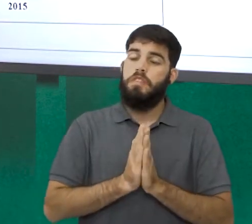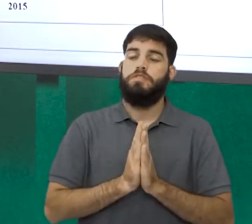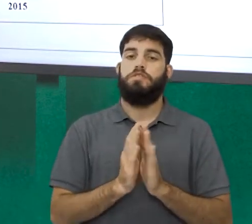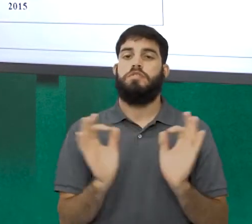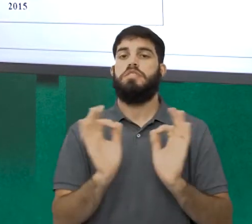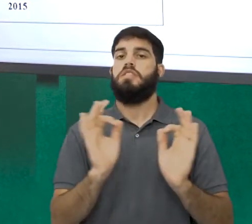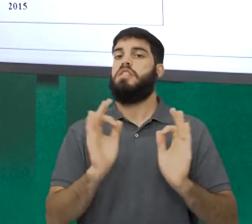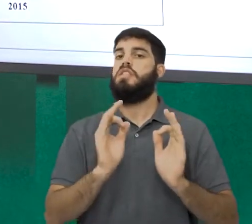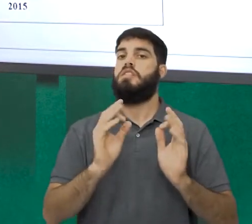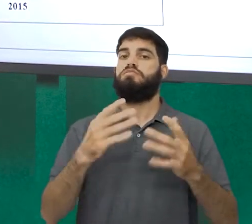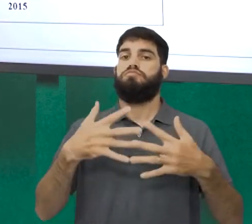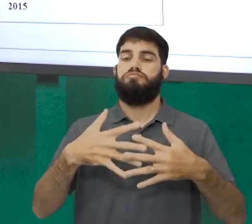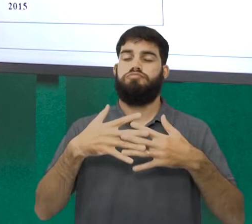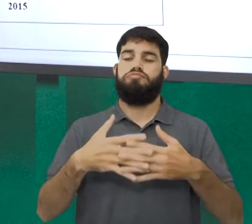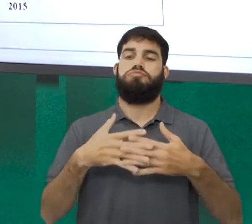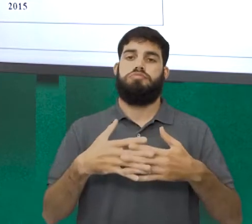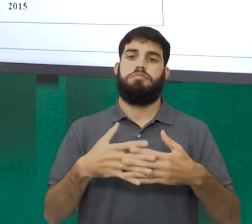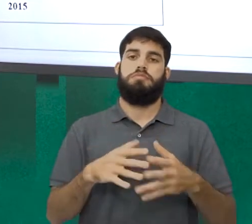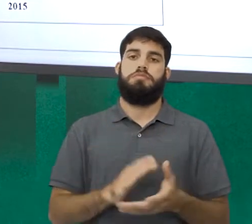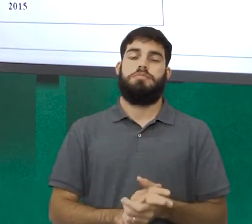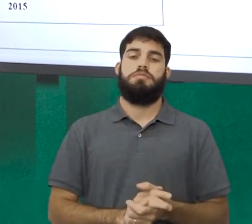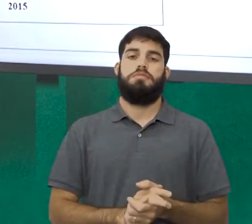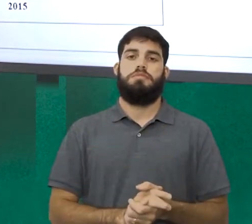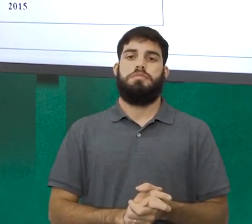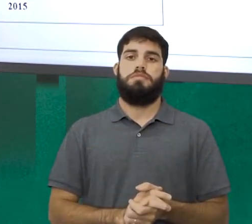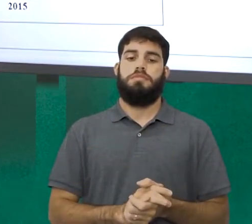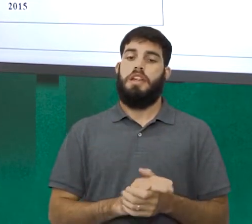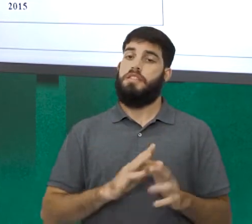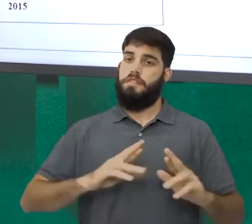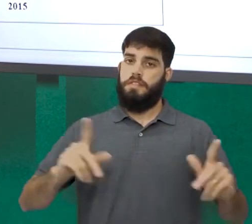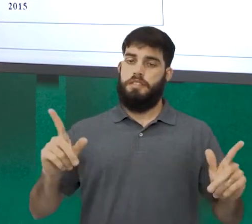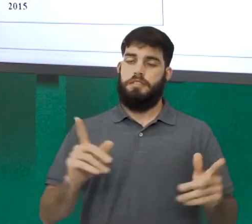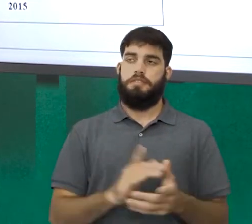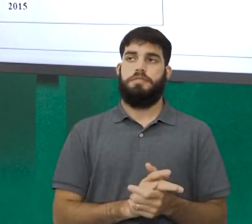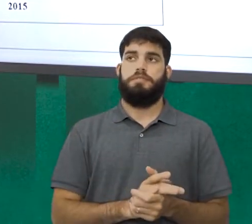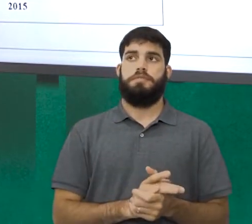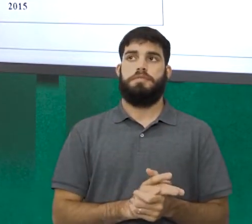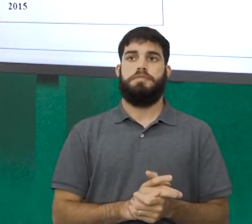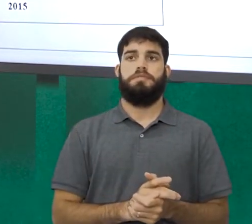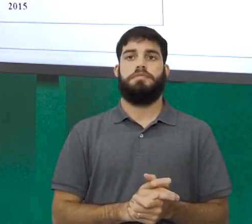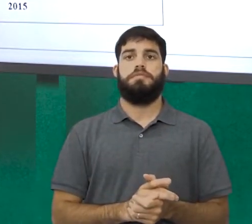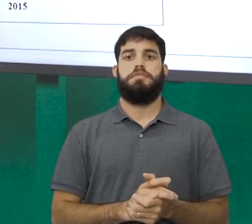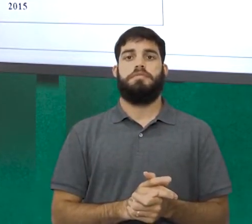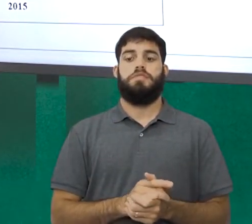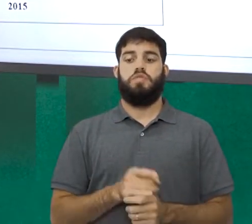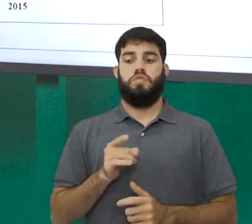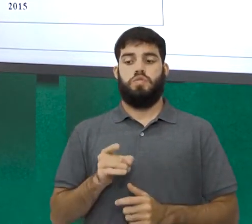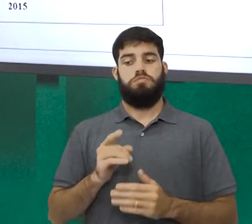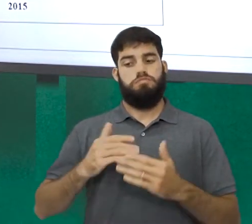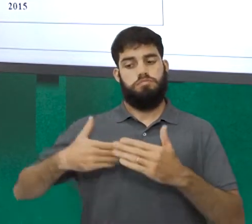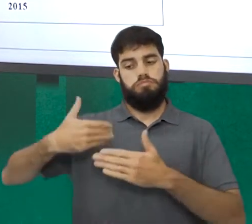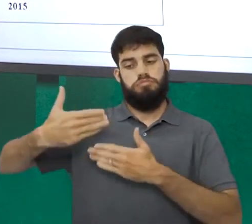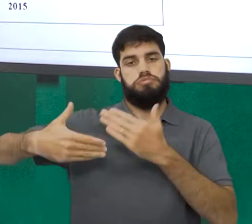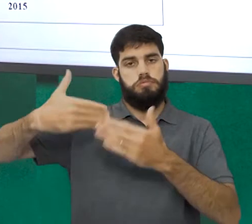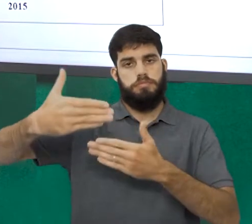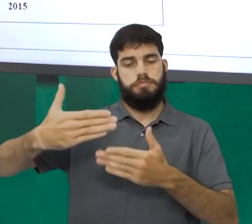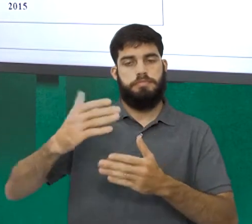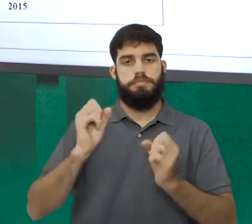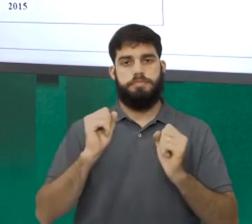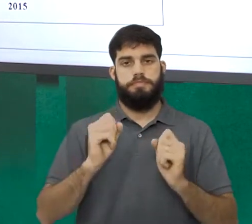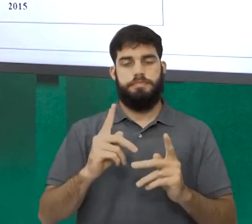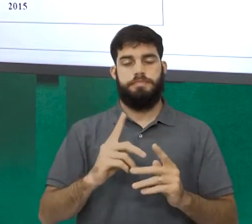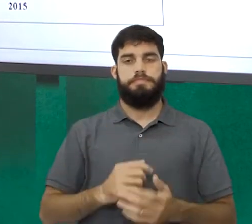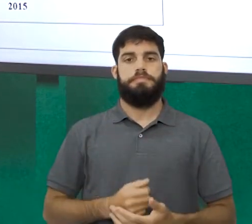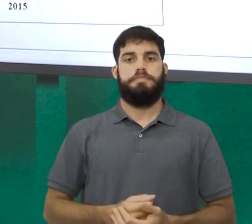use um conceito de êxodo rural para urbanização, pois ela é uma consequência do movimento do campo